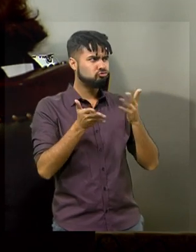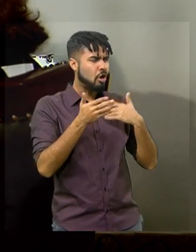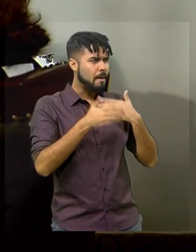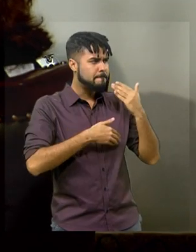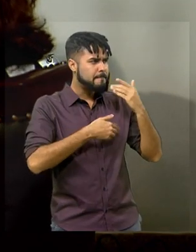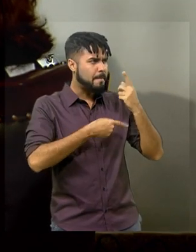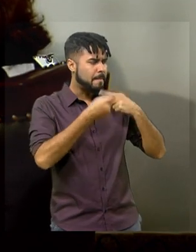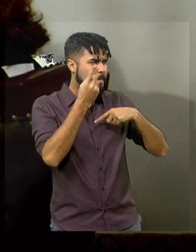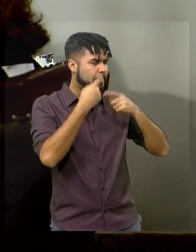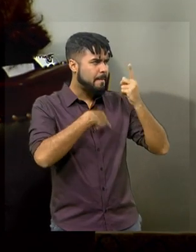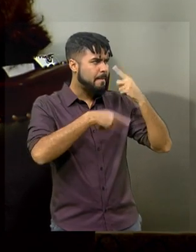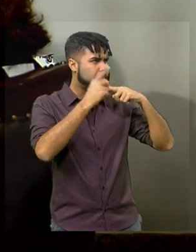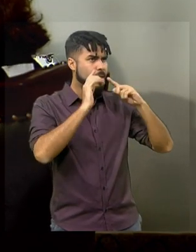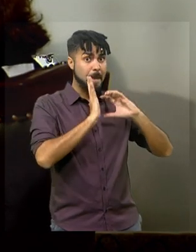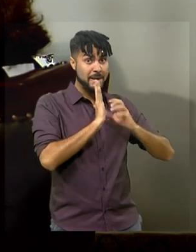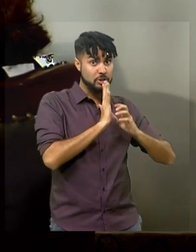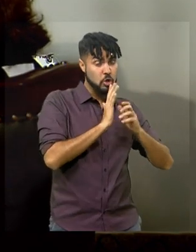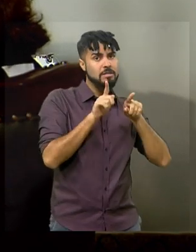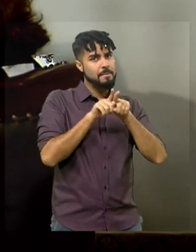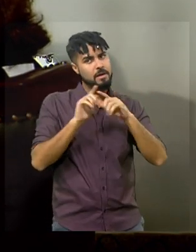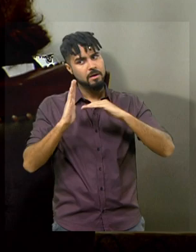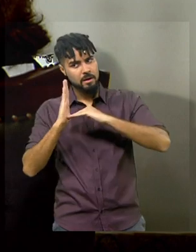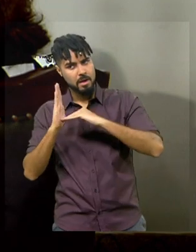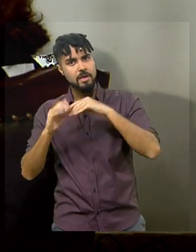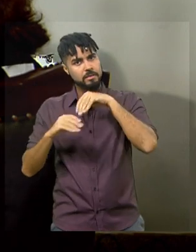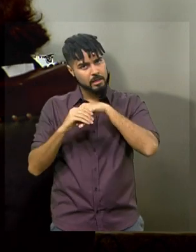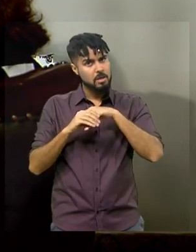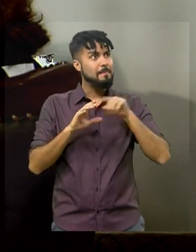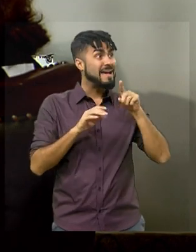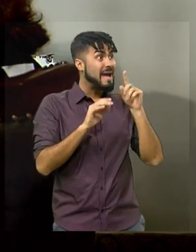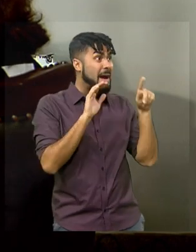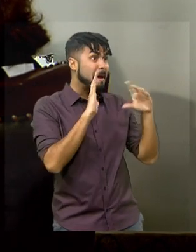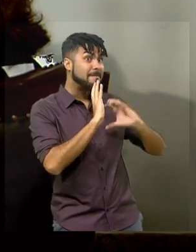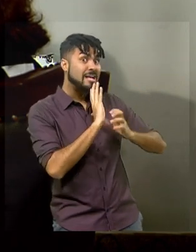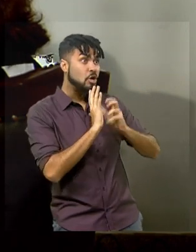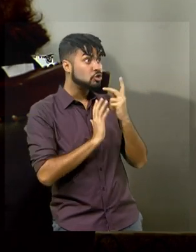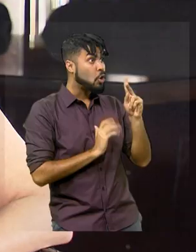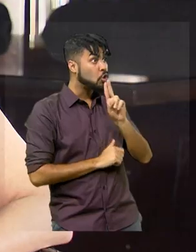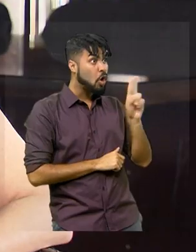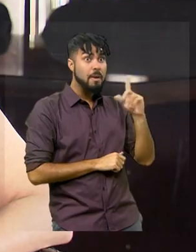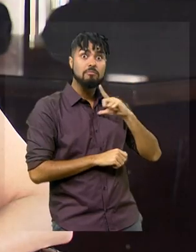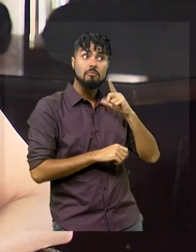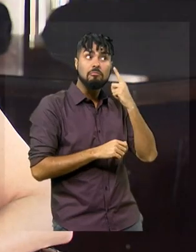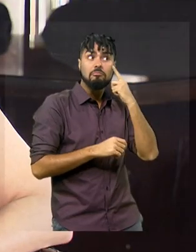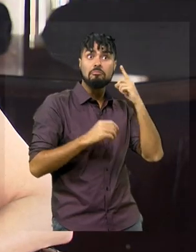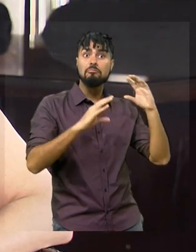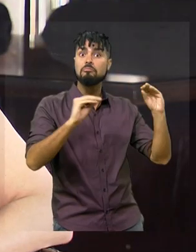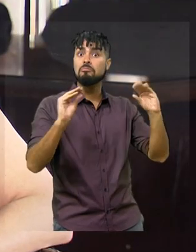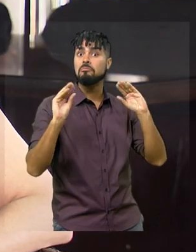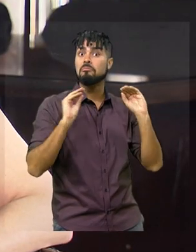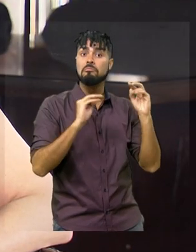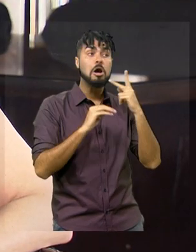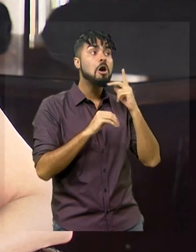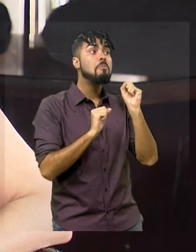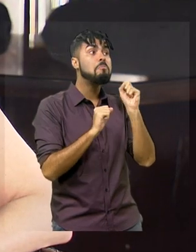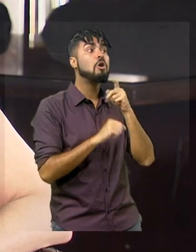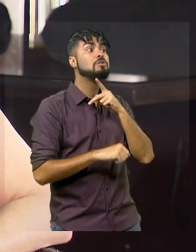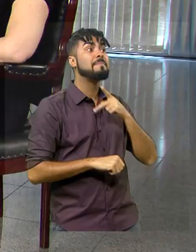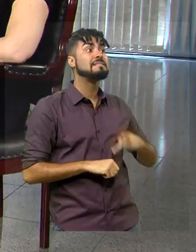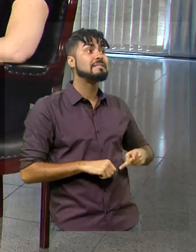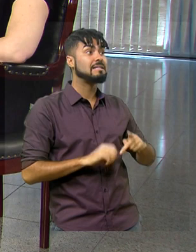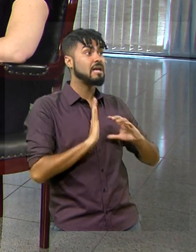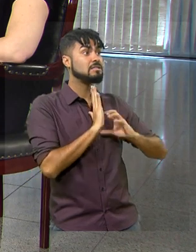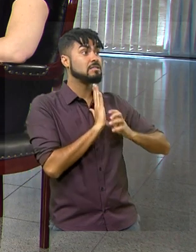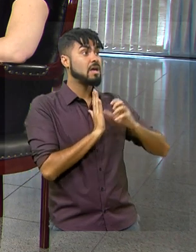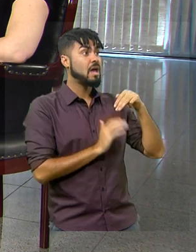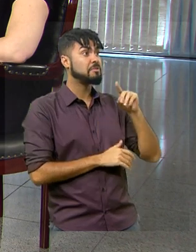partido, de uma forma geral. Não só na bancada, no Congresso, mas no partido. Seu nome, inclusive, tem sido cotado para assumir a presidência da